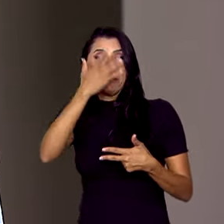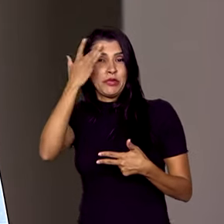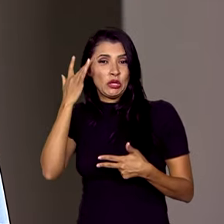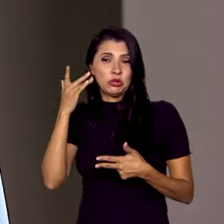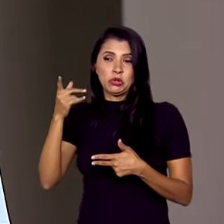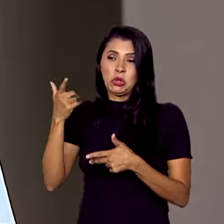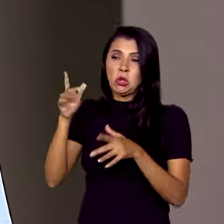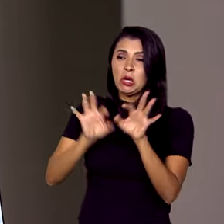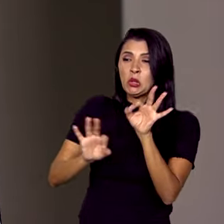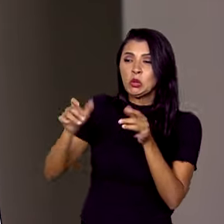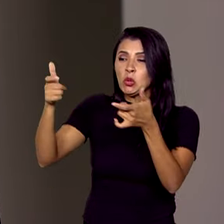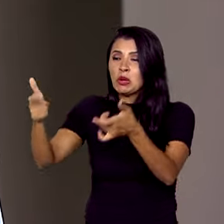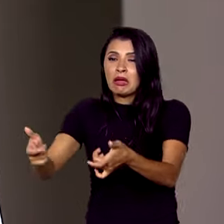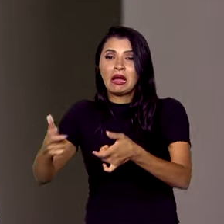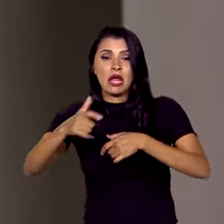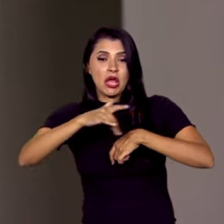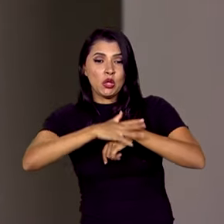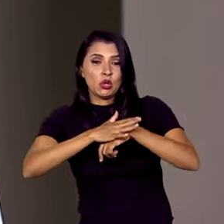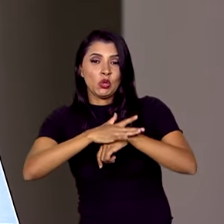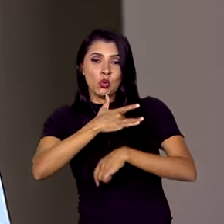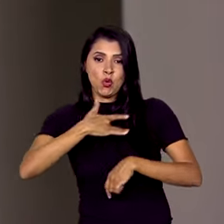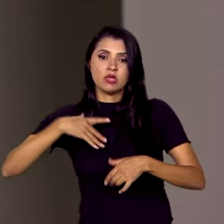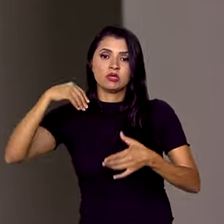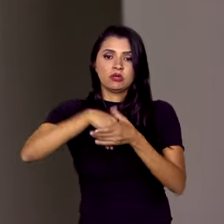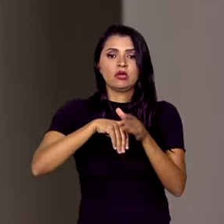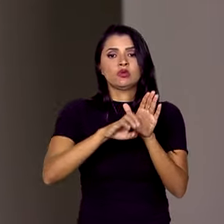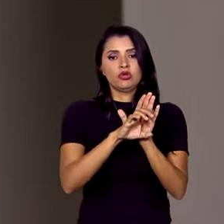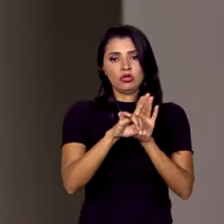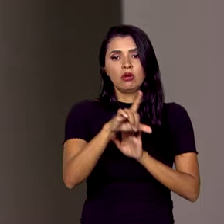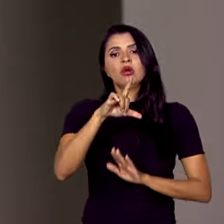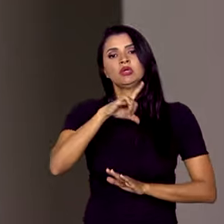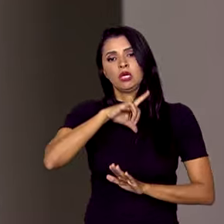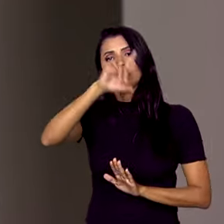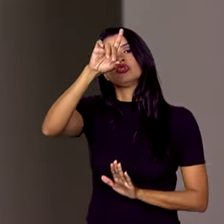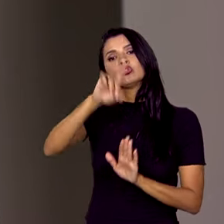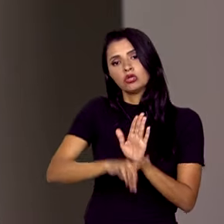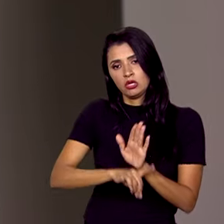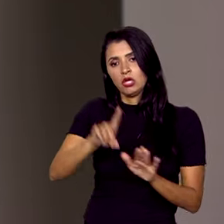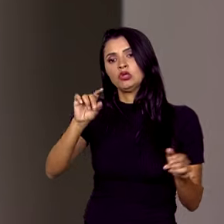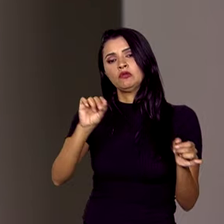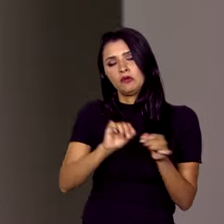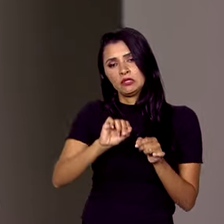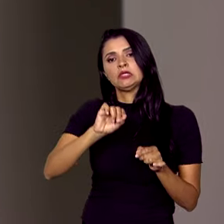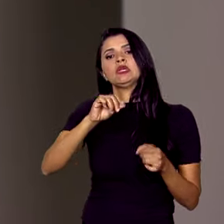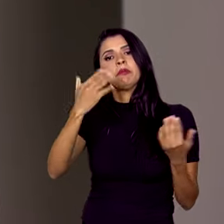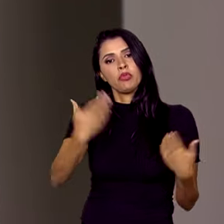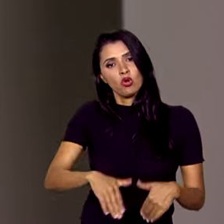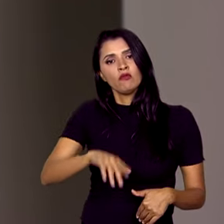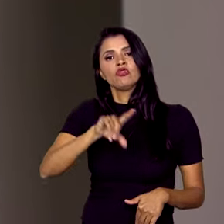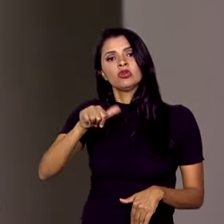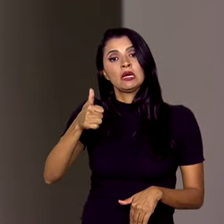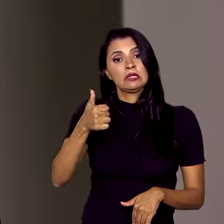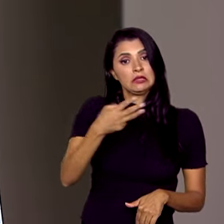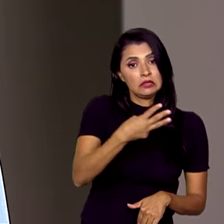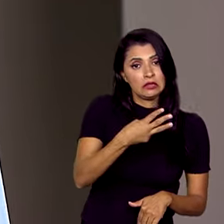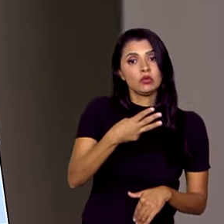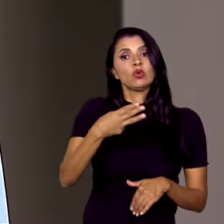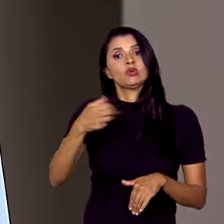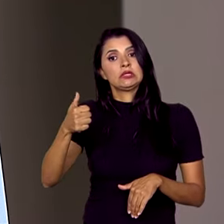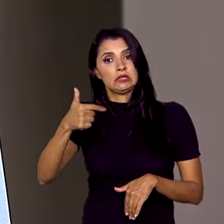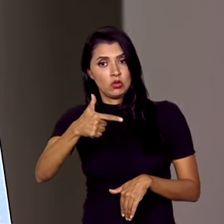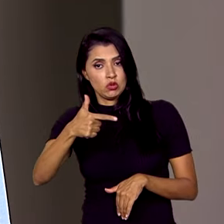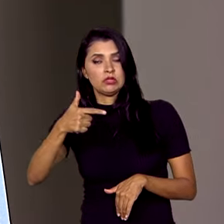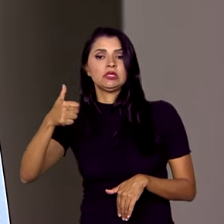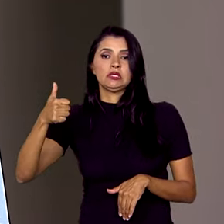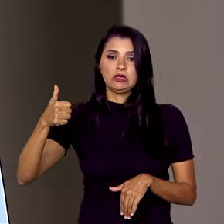logísticos ou doenças que constam no edital têm direito a fazer o exame nos dias 12 e 13 de dezembro. O